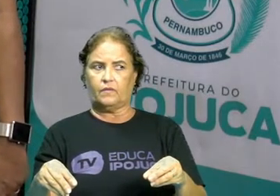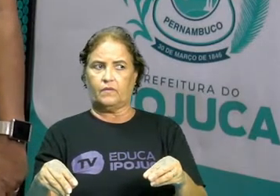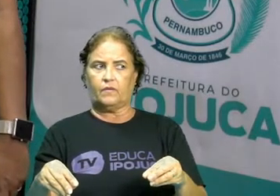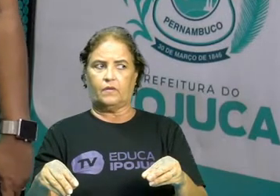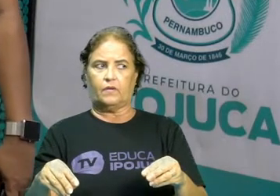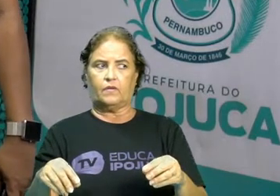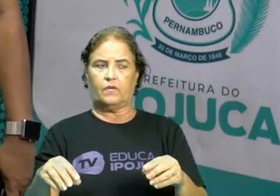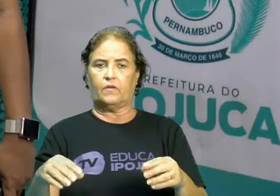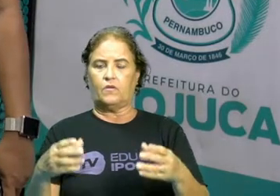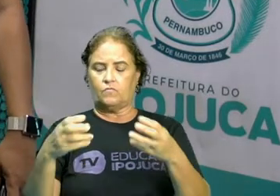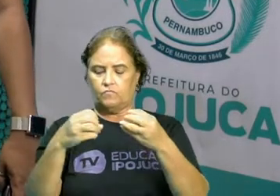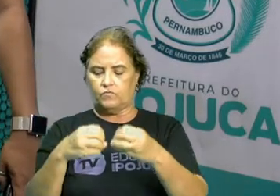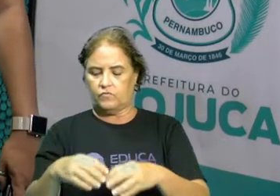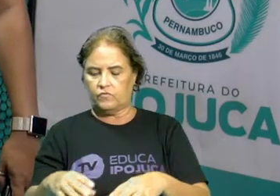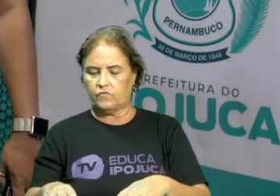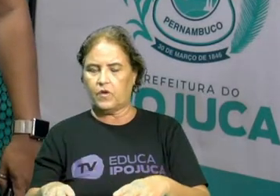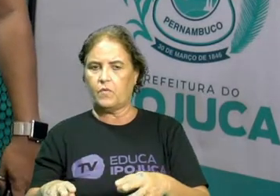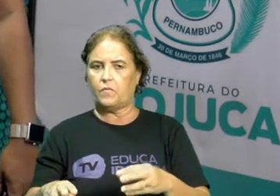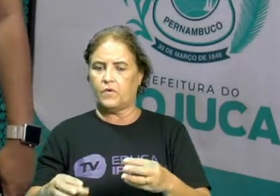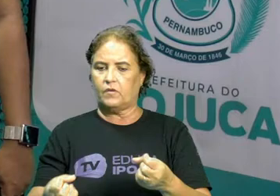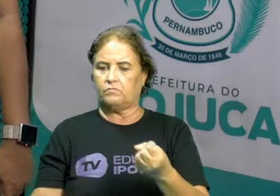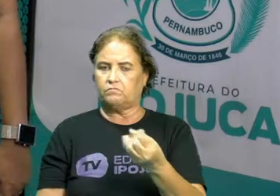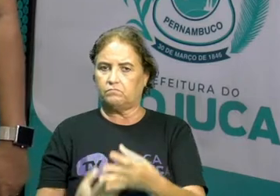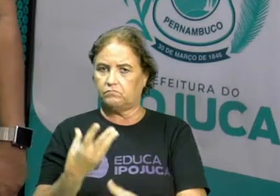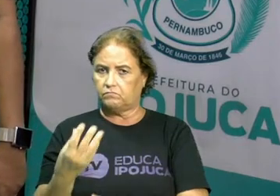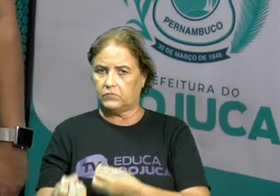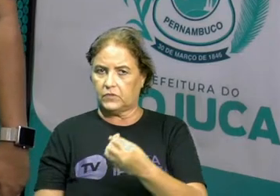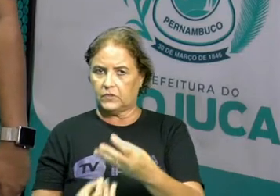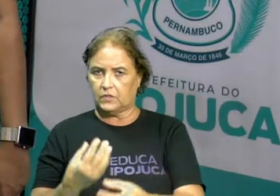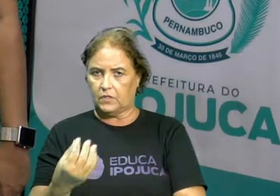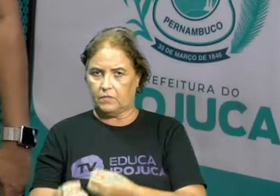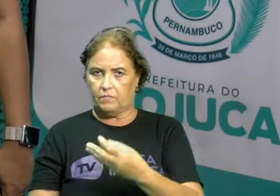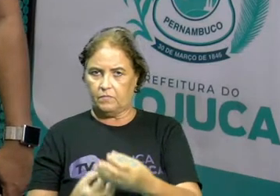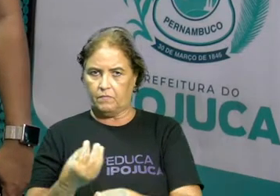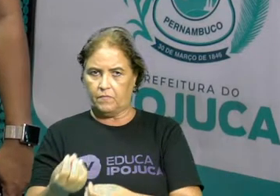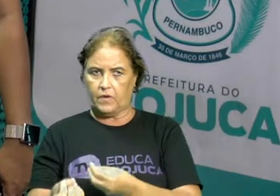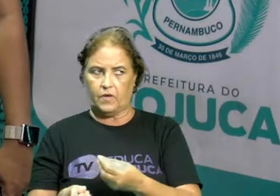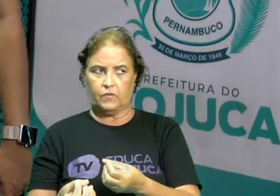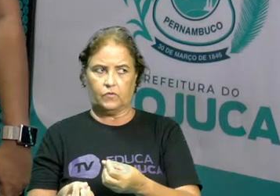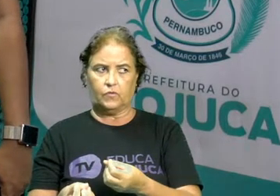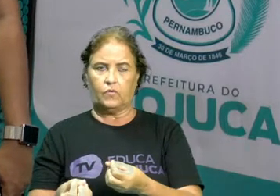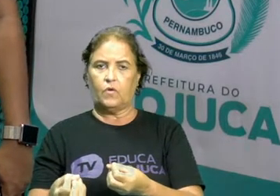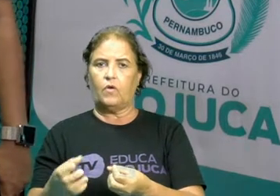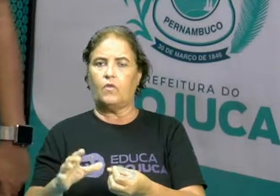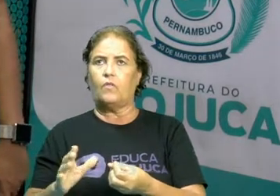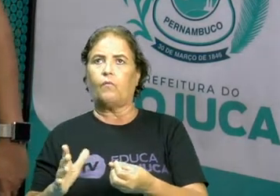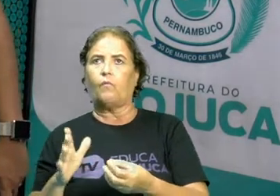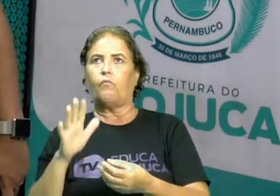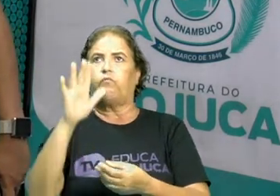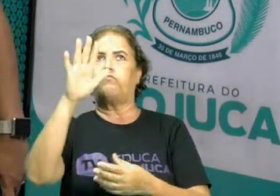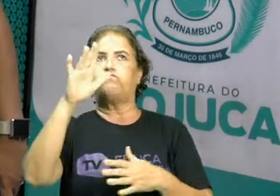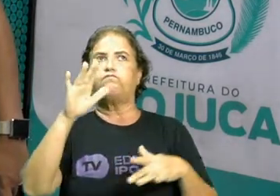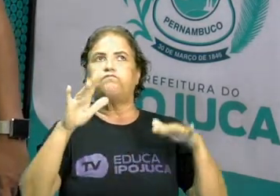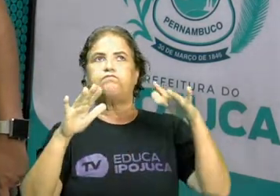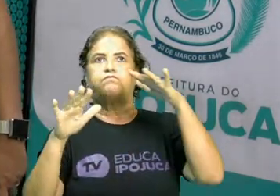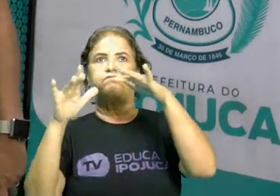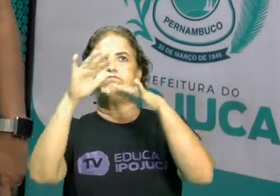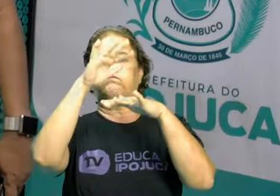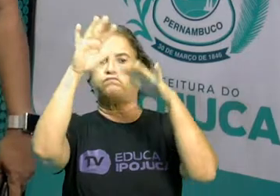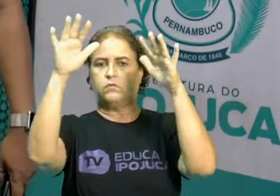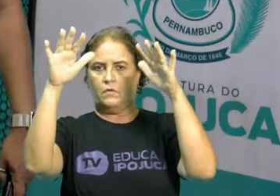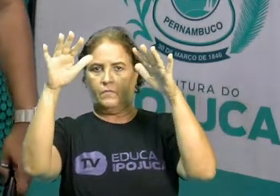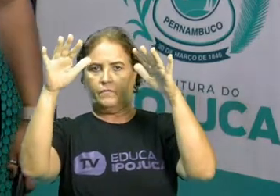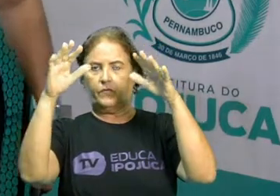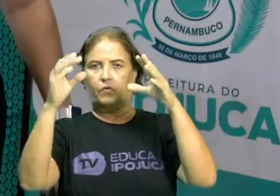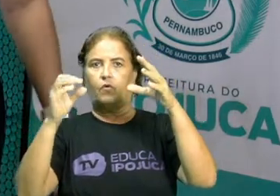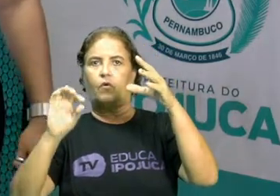ele vai para uma caldeira, ele vai ser queimado. Vai ser gerado um vapor. Esse vapor vai entrar